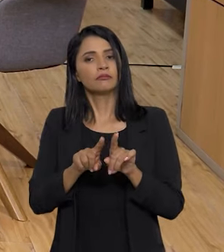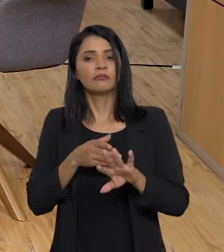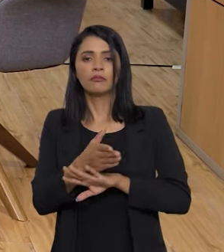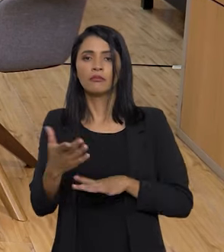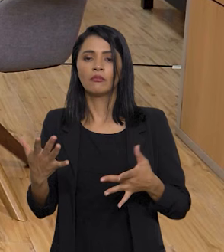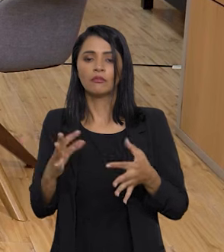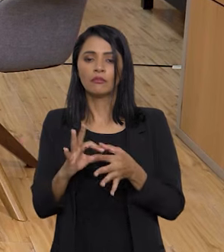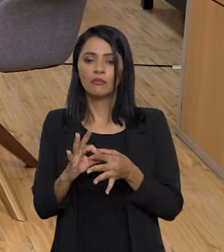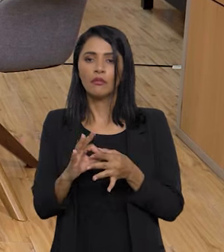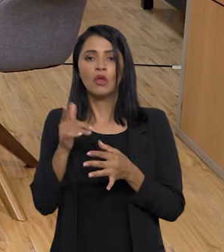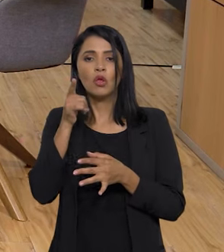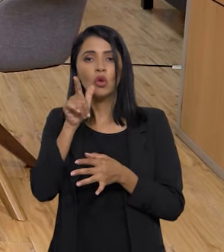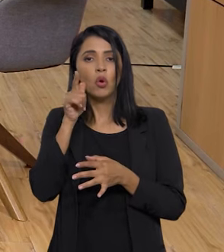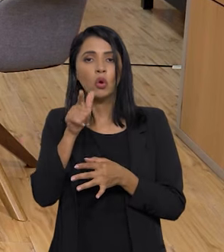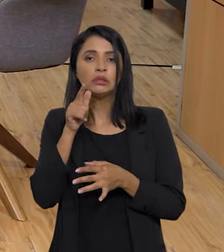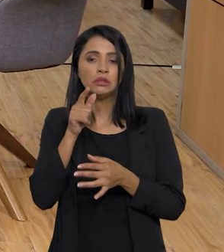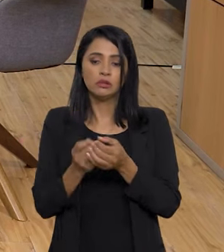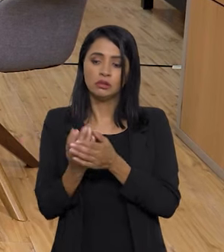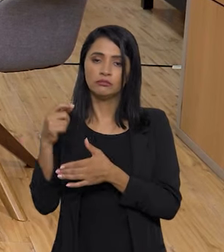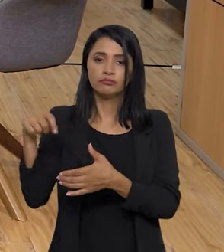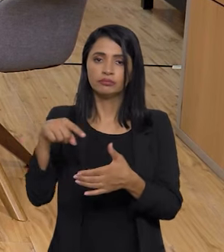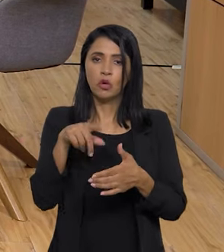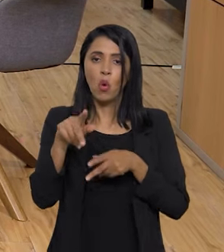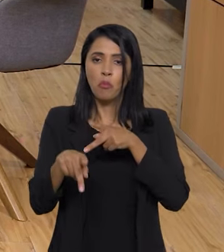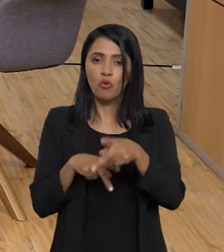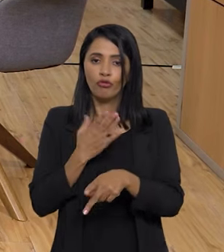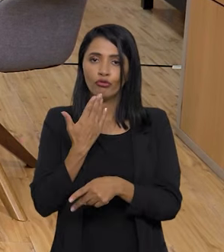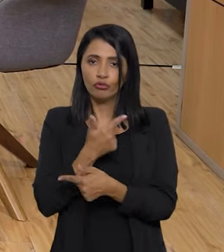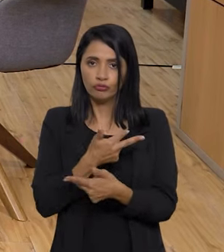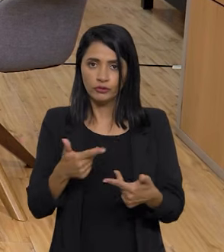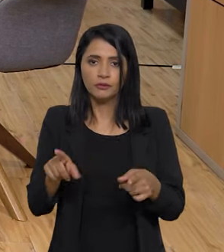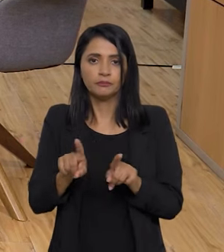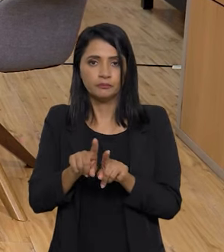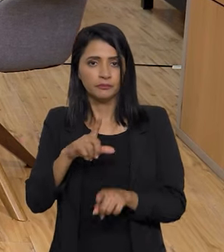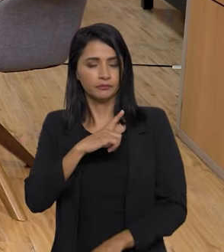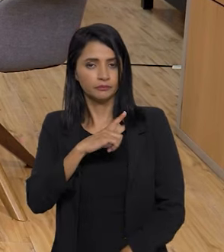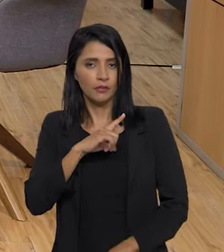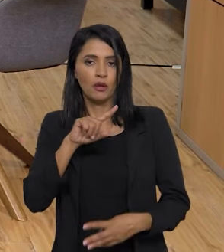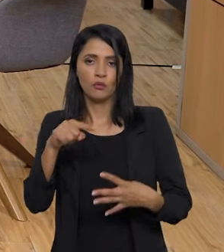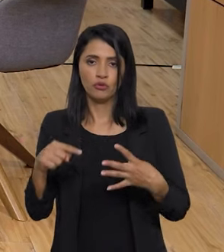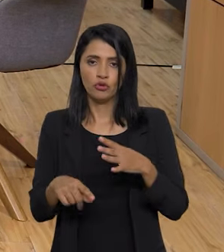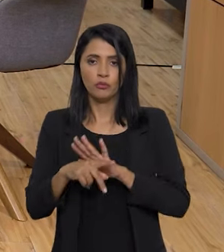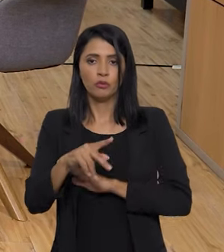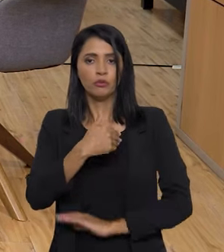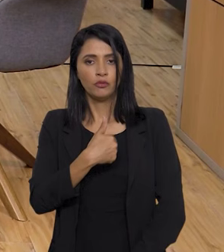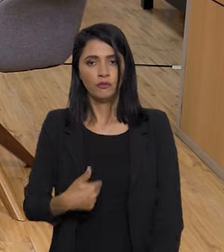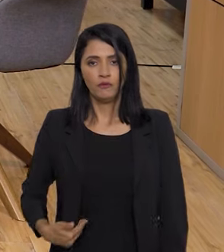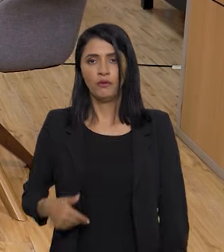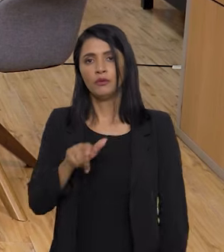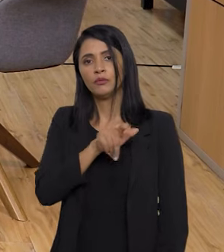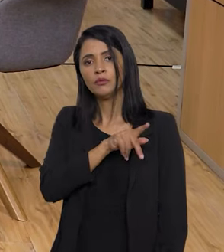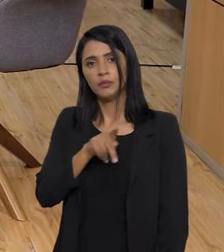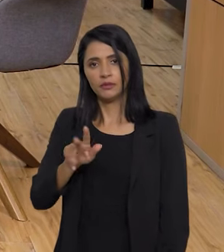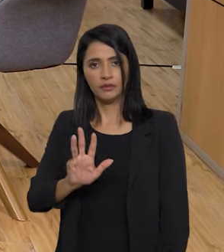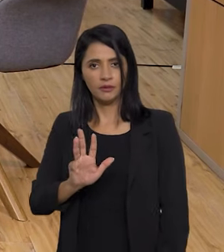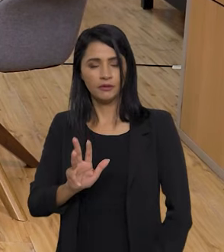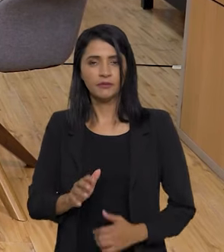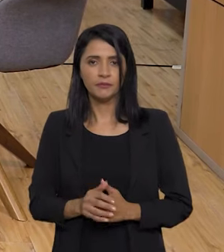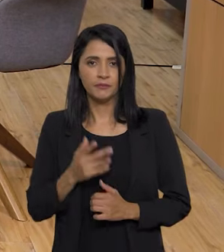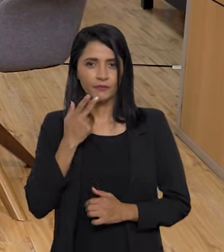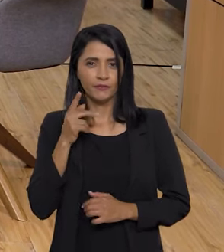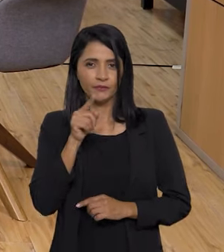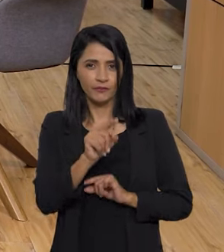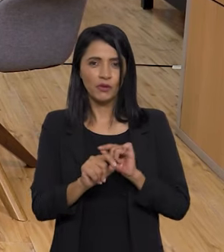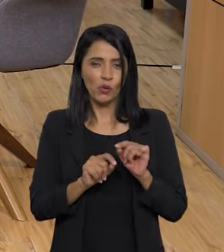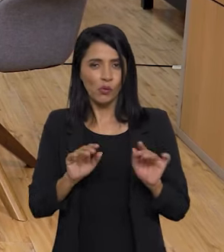incluídente e que consiga alimentar o seu povo. São esses os objetivos do governo do presidente Lula. O senhor falou aí